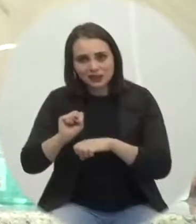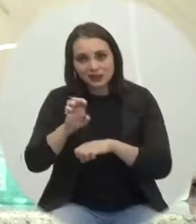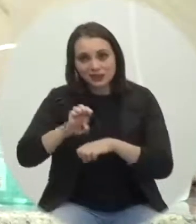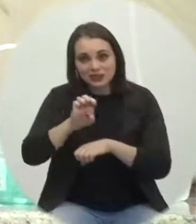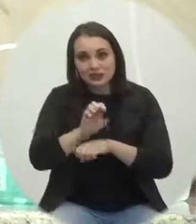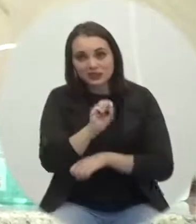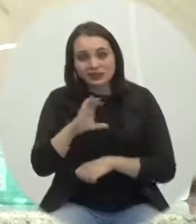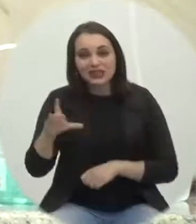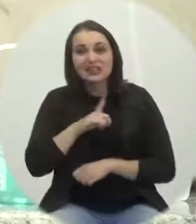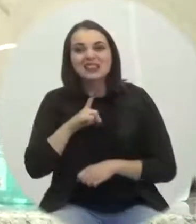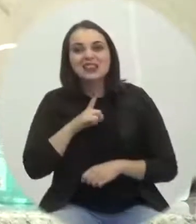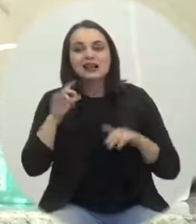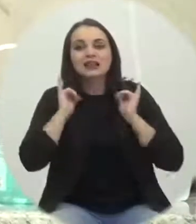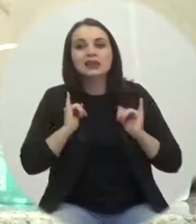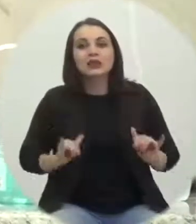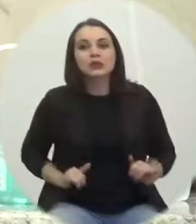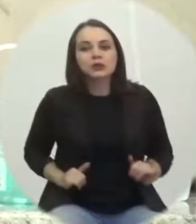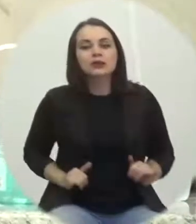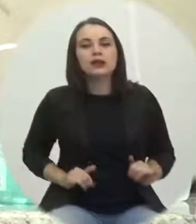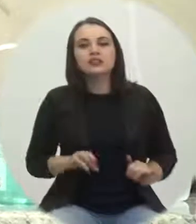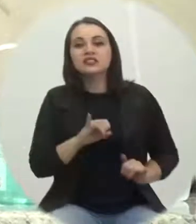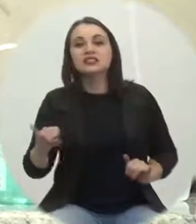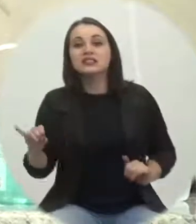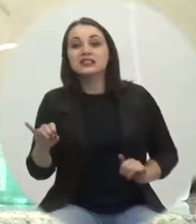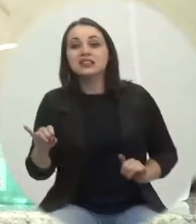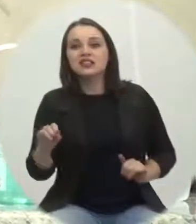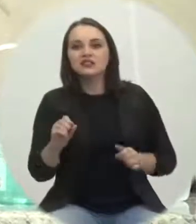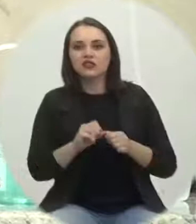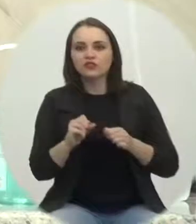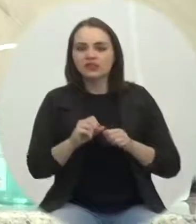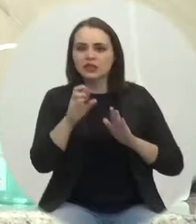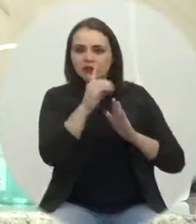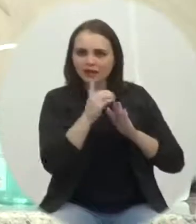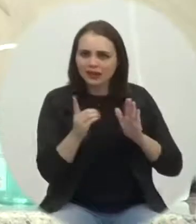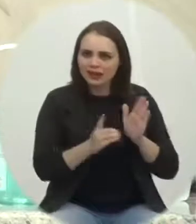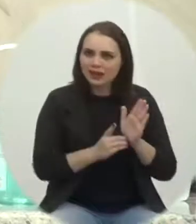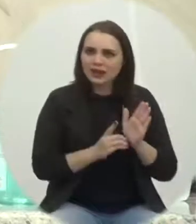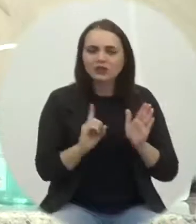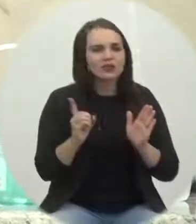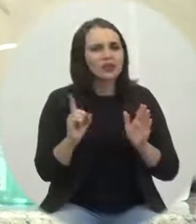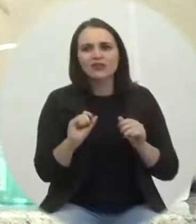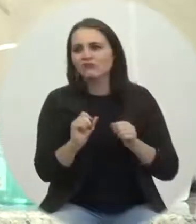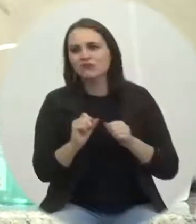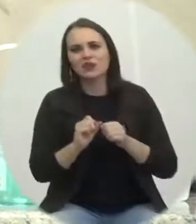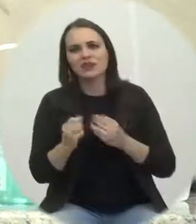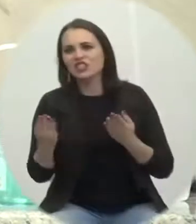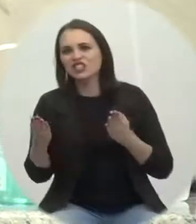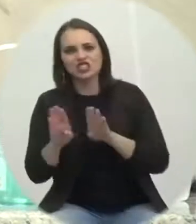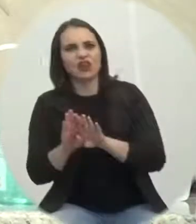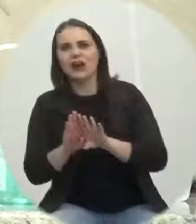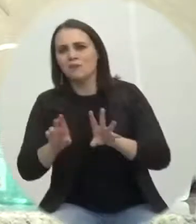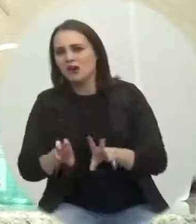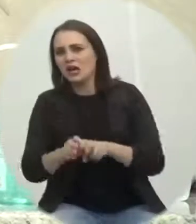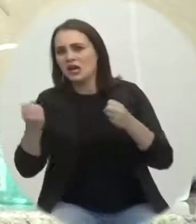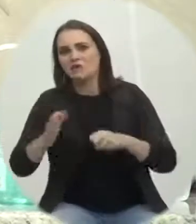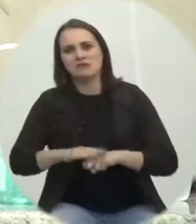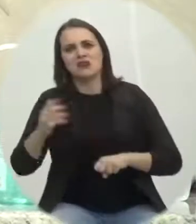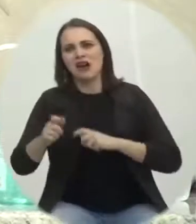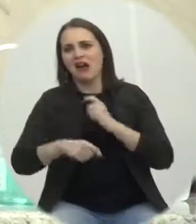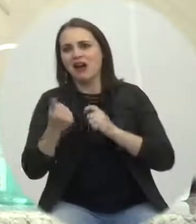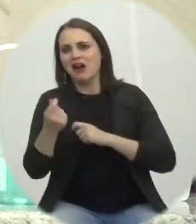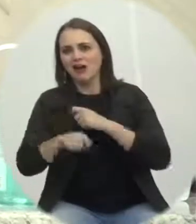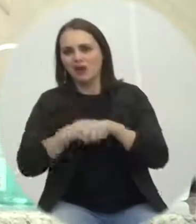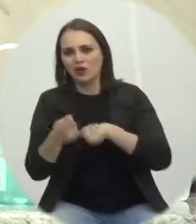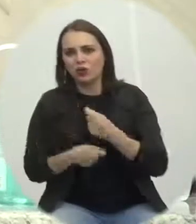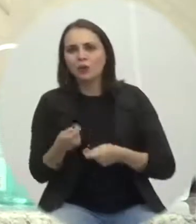tranquilidade, se for tomar alguma ação, que não seja de maneira restritiva para quebrar ainda mais o